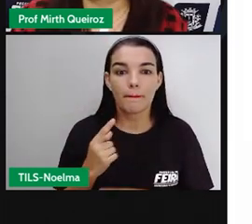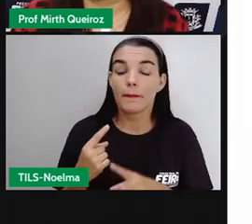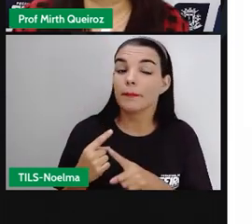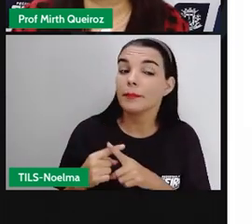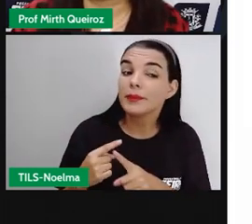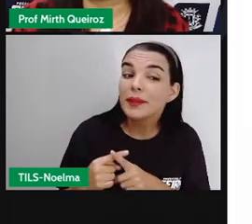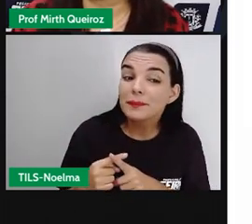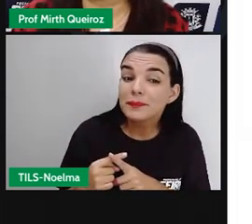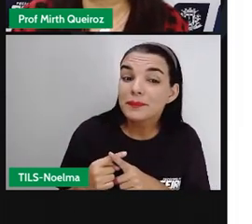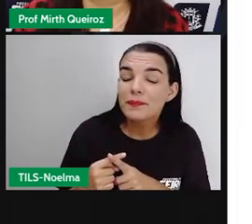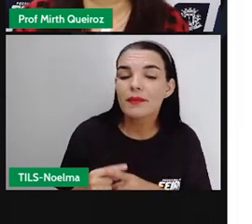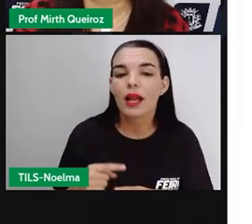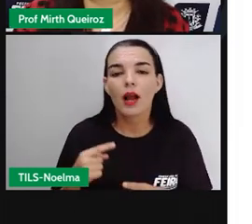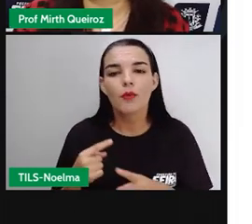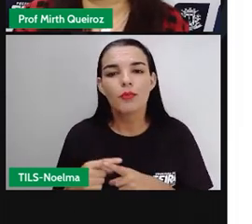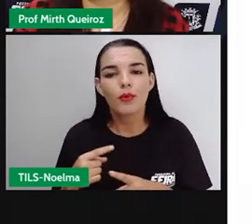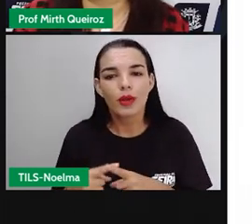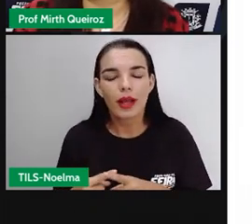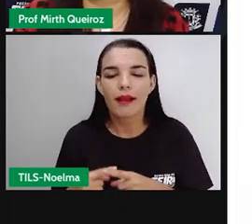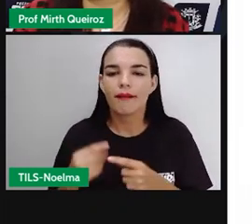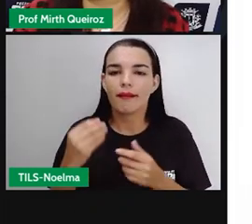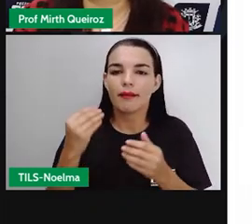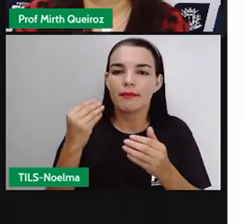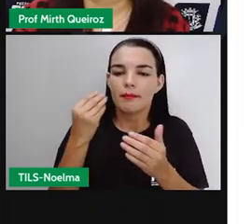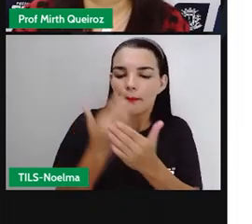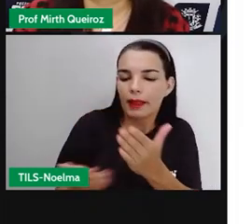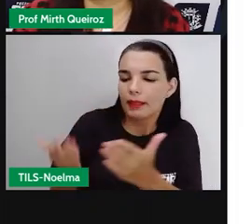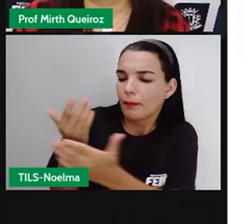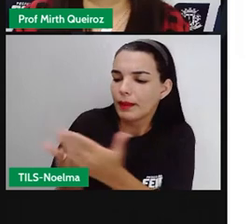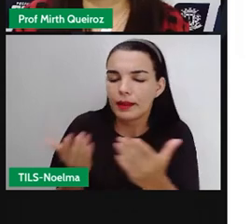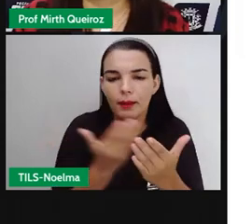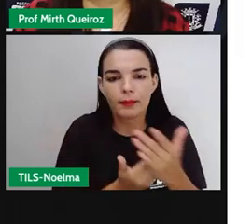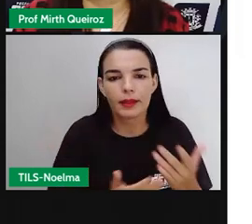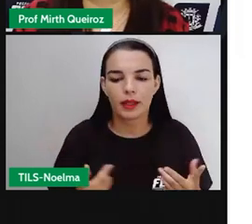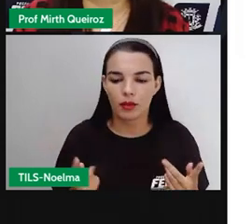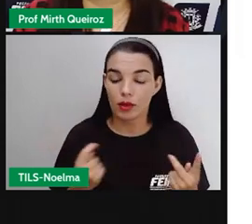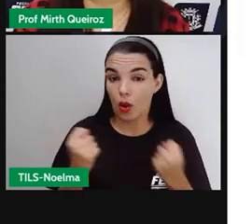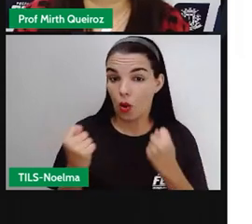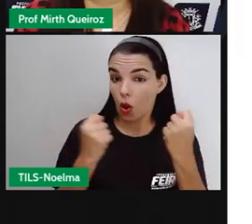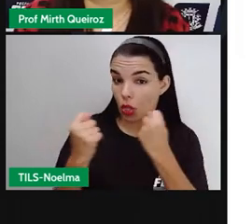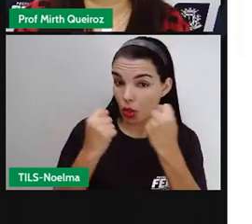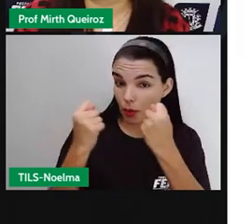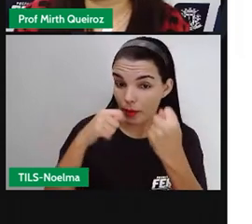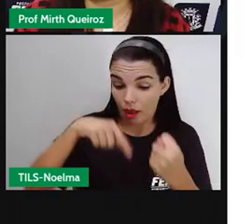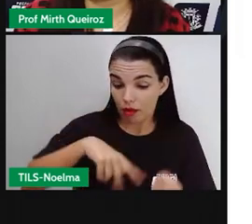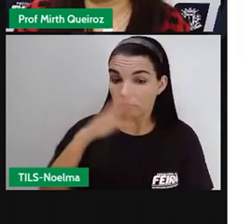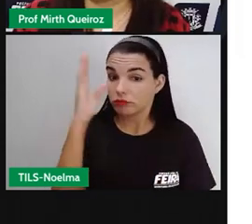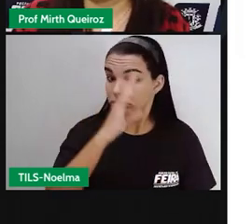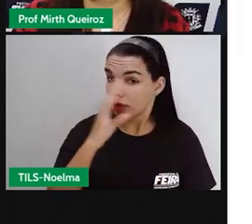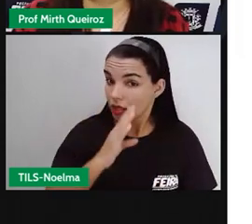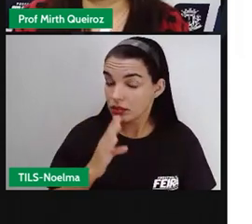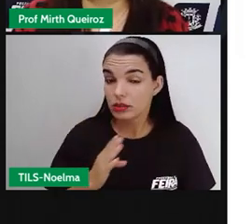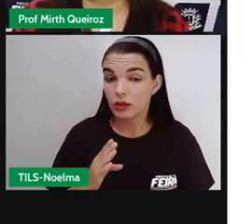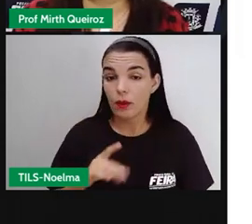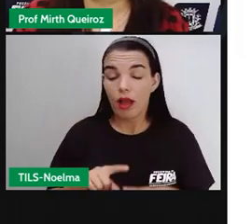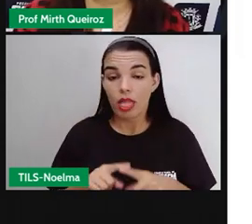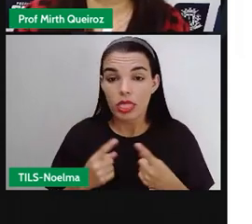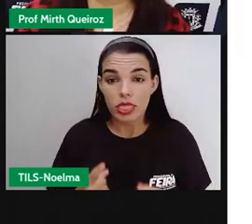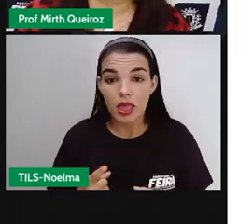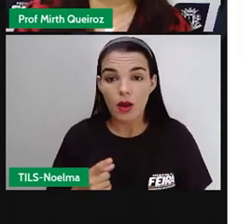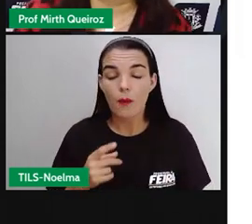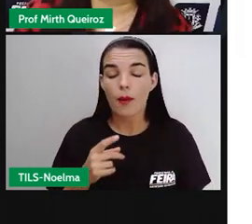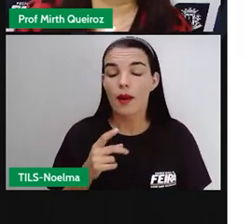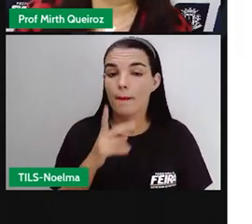Por causa da queda das exportações de alguns produtos que davam sustentação para a economia brasileira. Assim como o